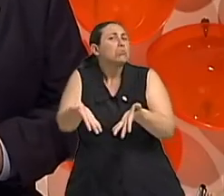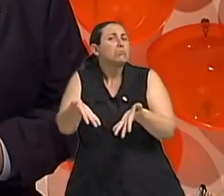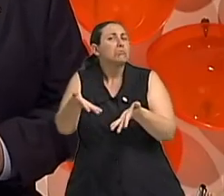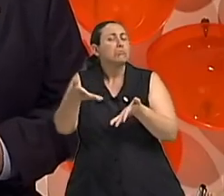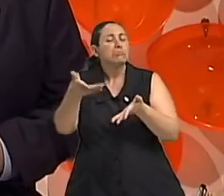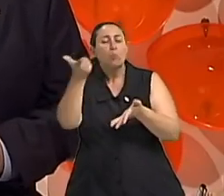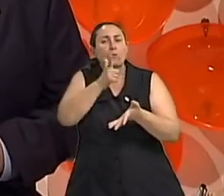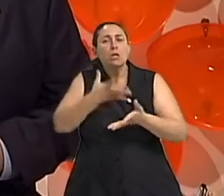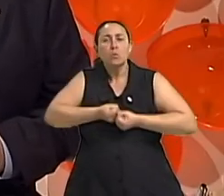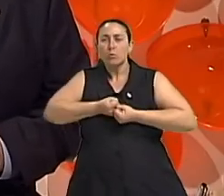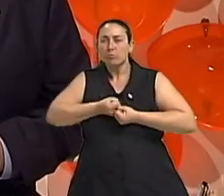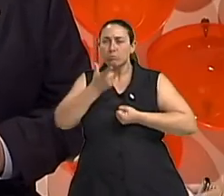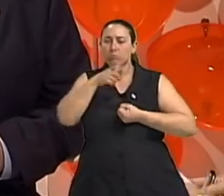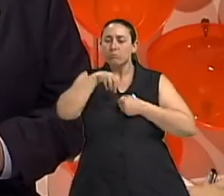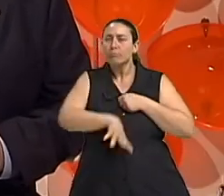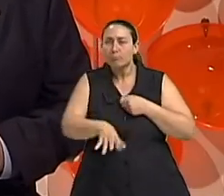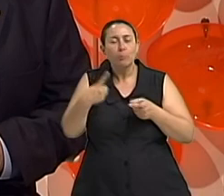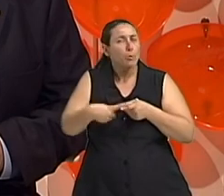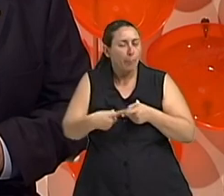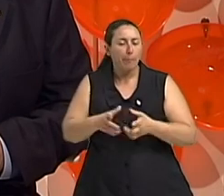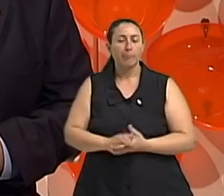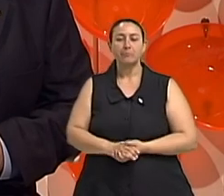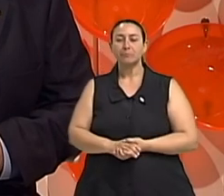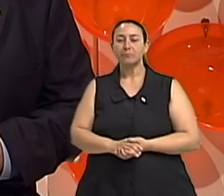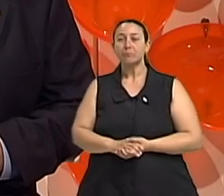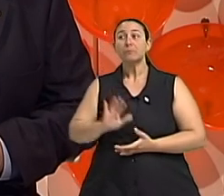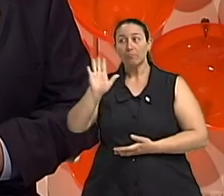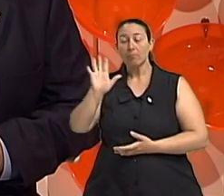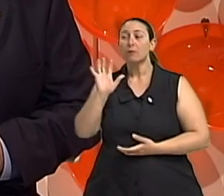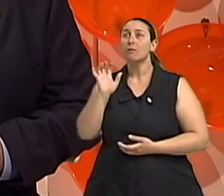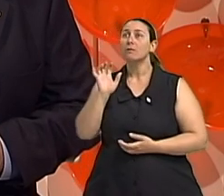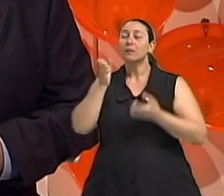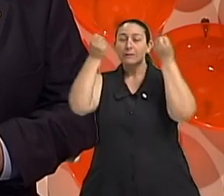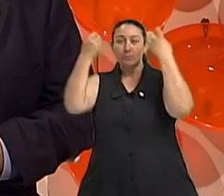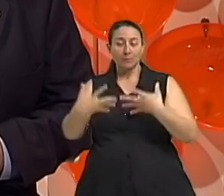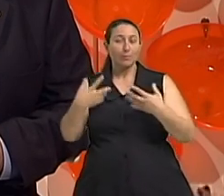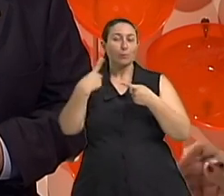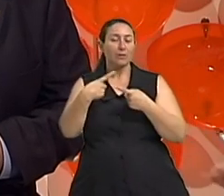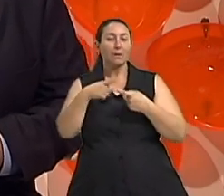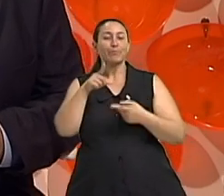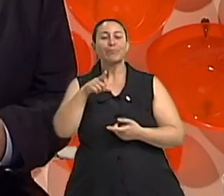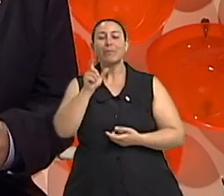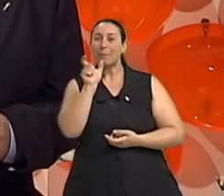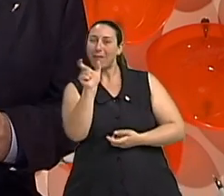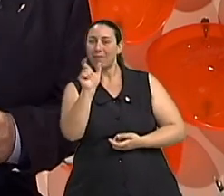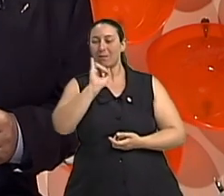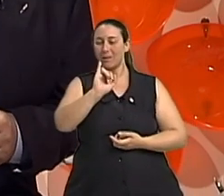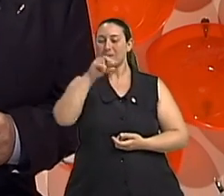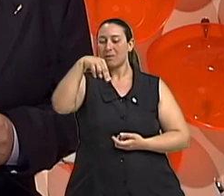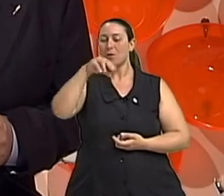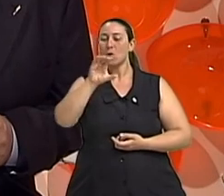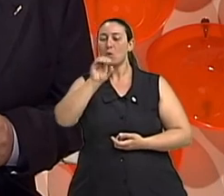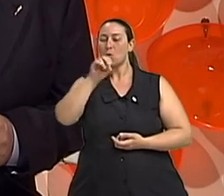Ainda dentro da definição, eu diria que a incontinência urinária é